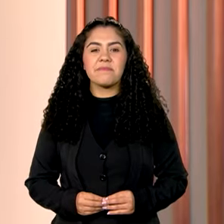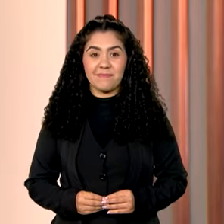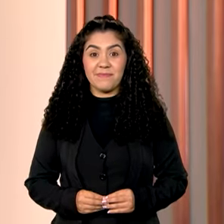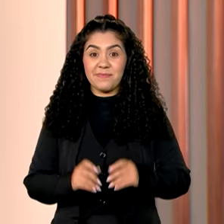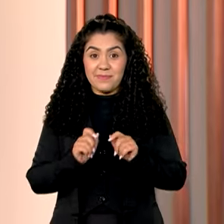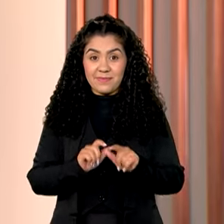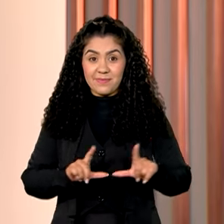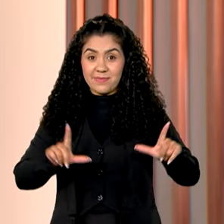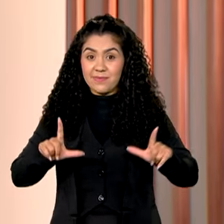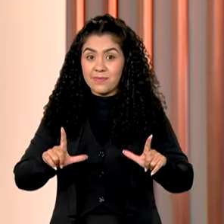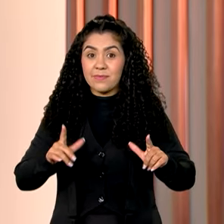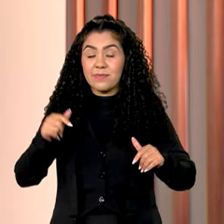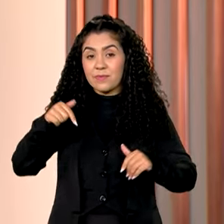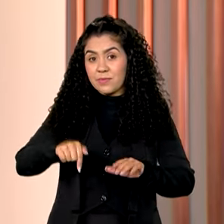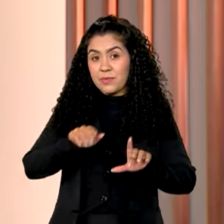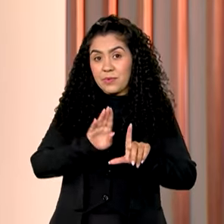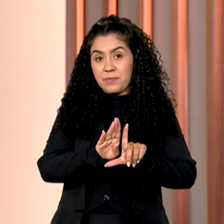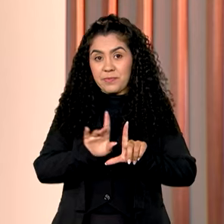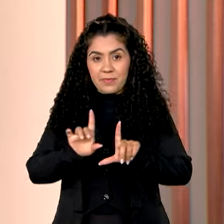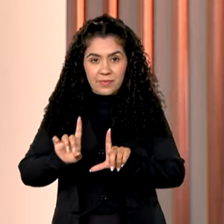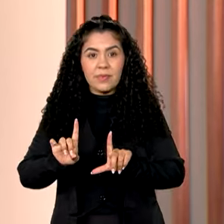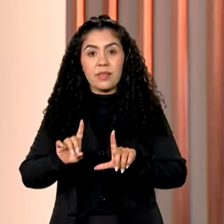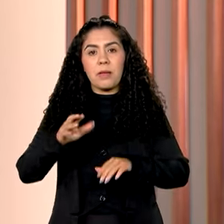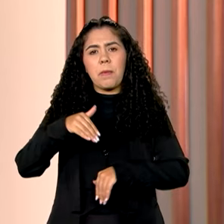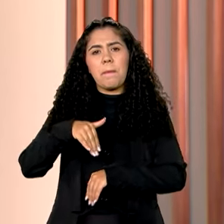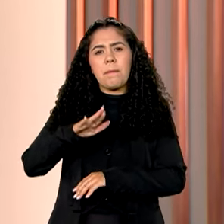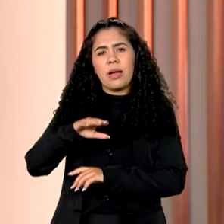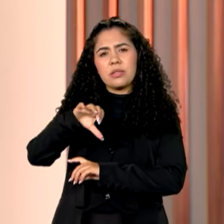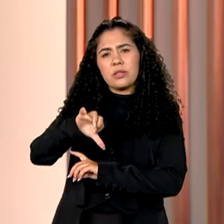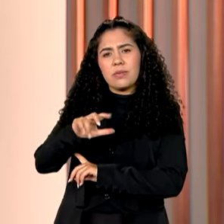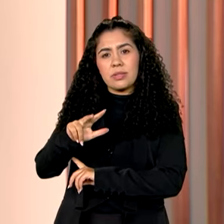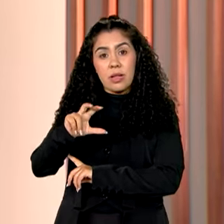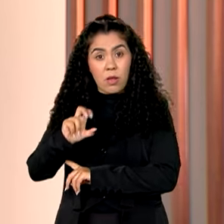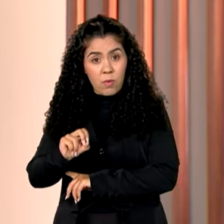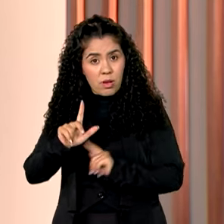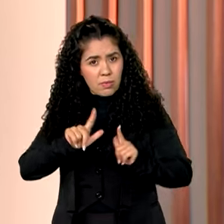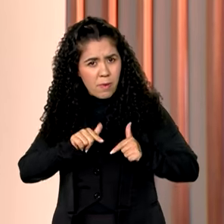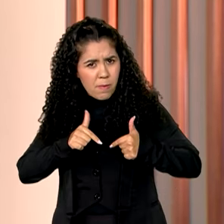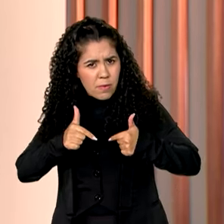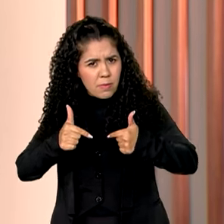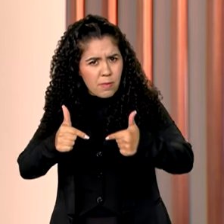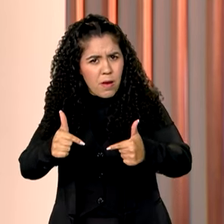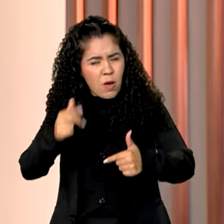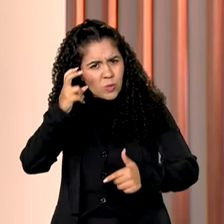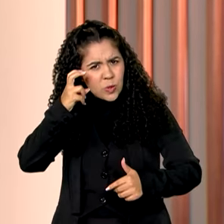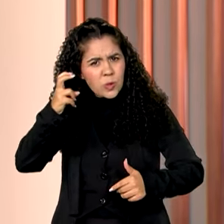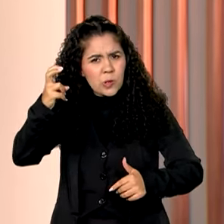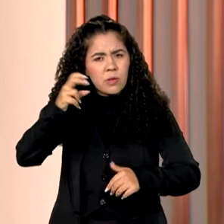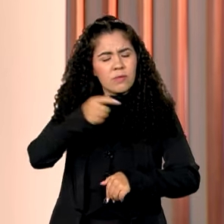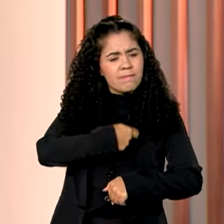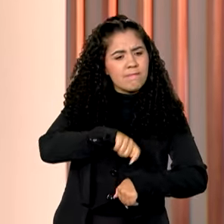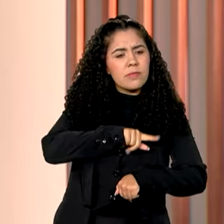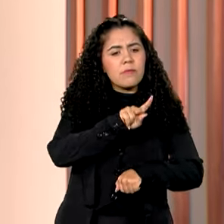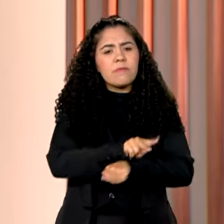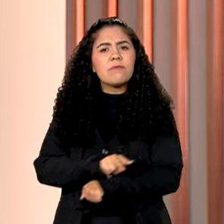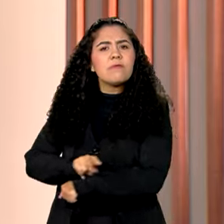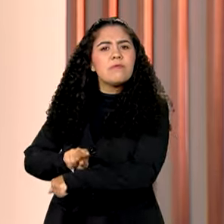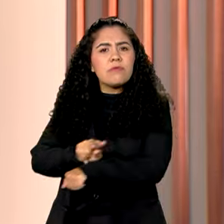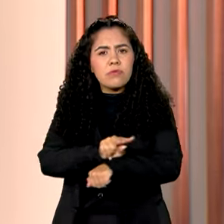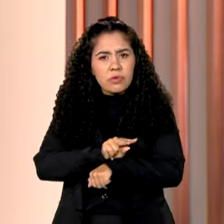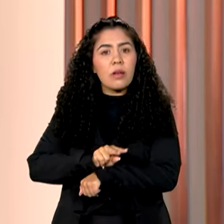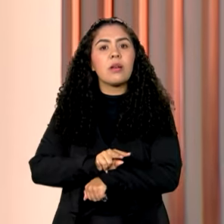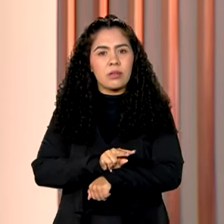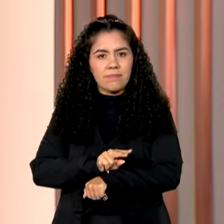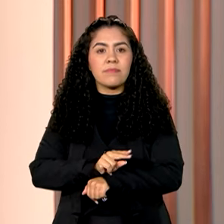Estamos de volta com o Brasil em dia. Mais de 950 operações de inteligência, fiscalização e repressão